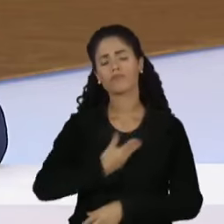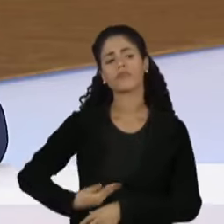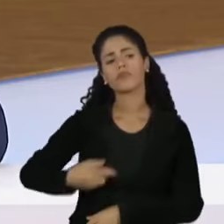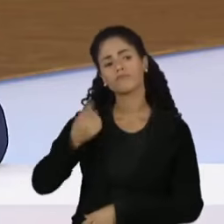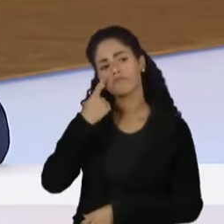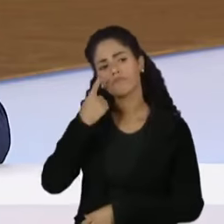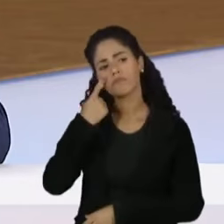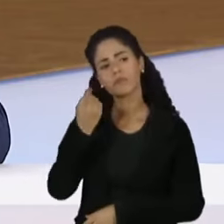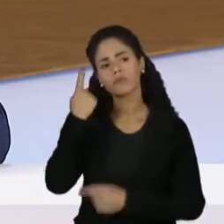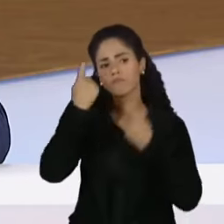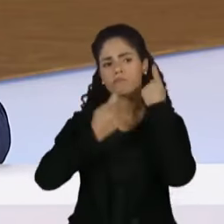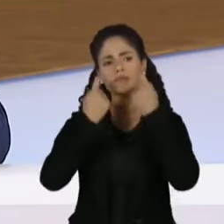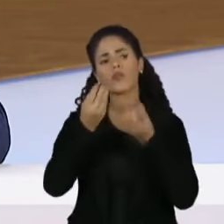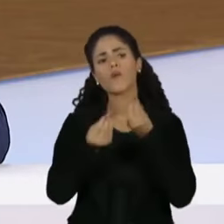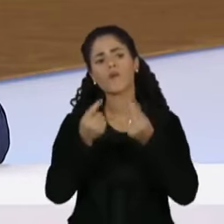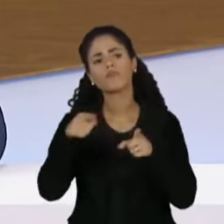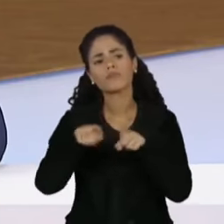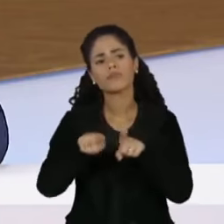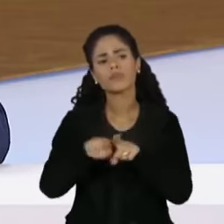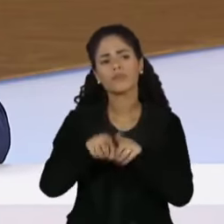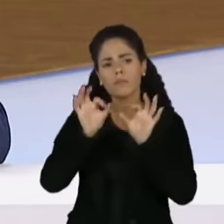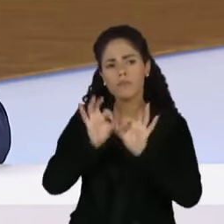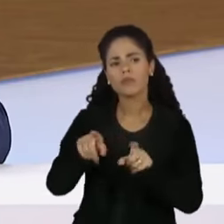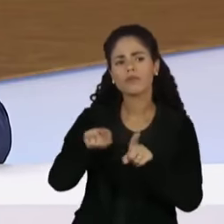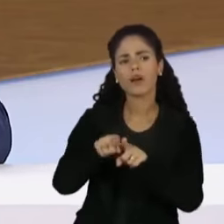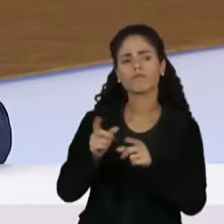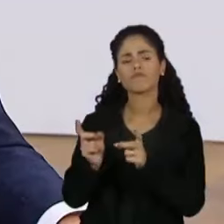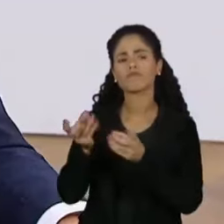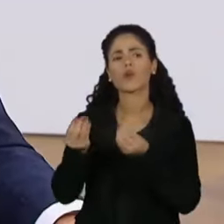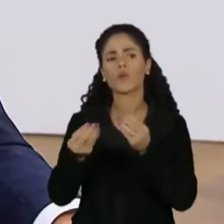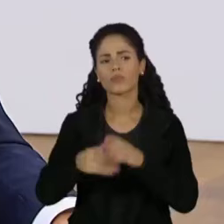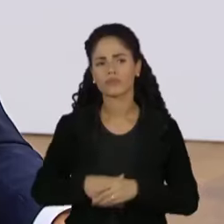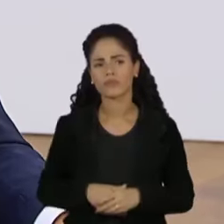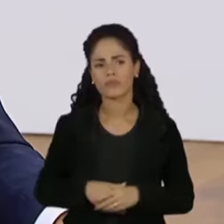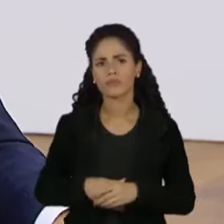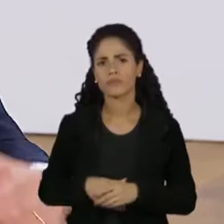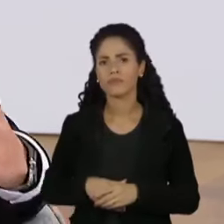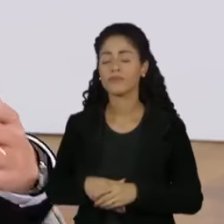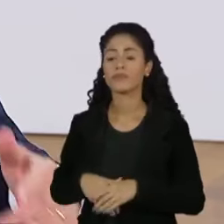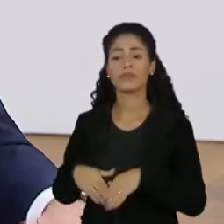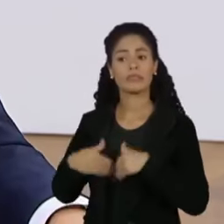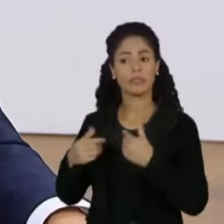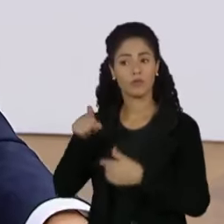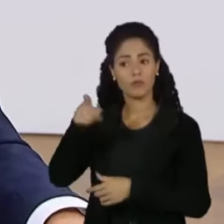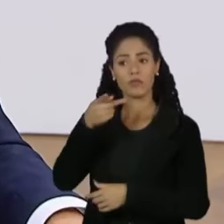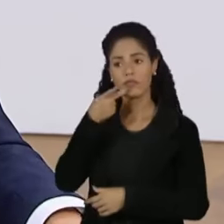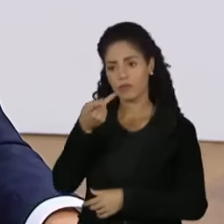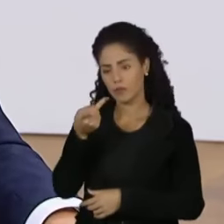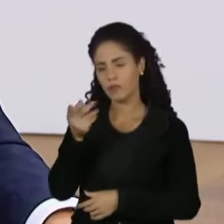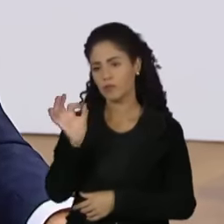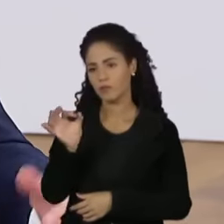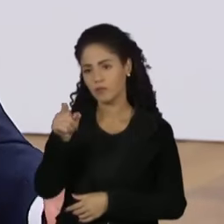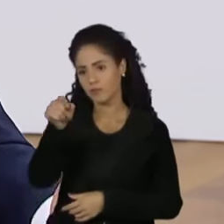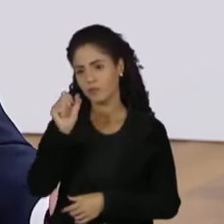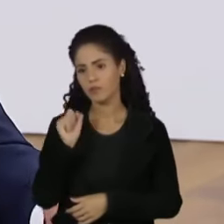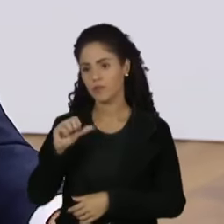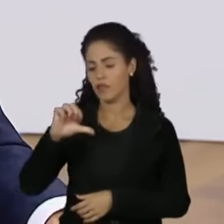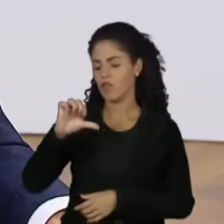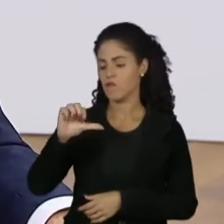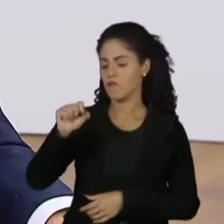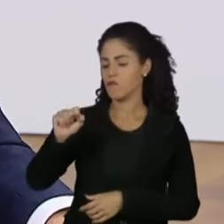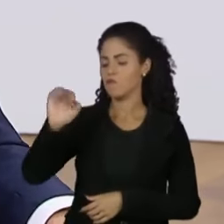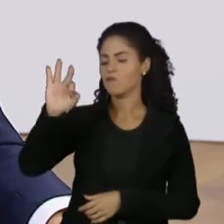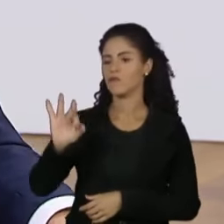e se preocupa os senhores também a questão da concentração de mercado. Olha, como você tão bem disse, 98